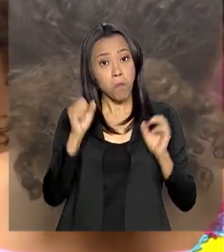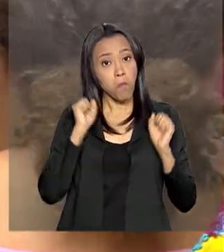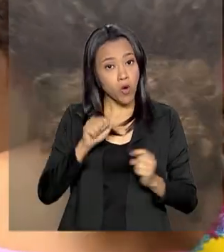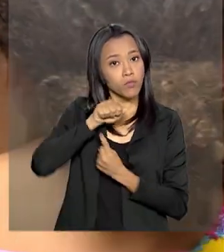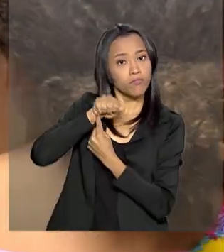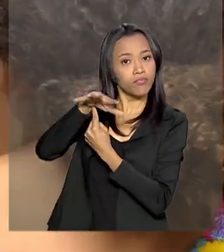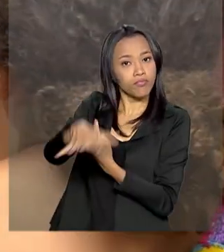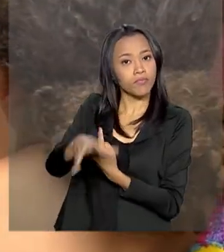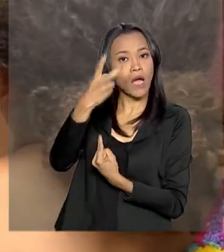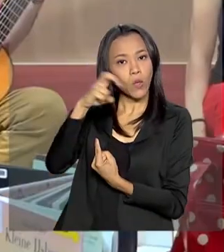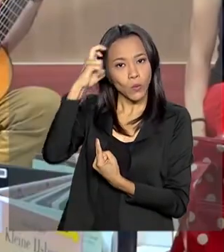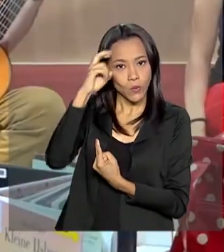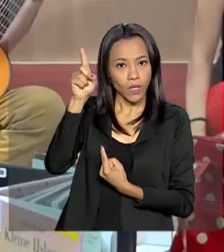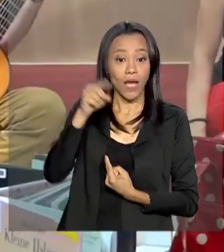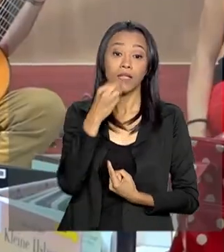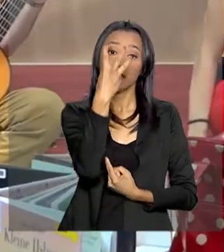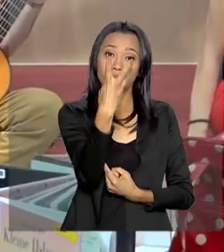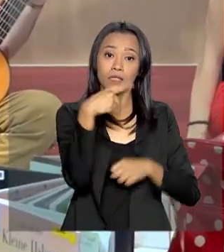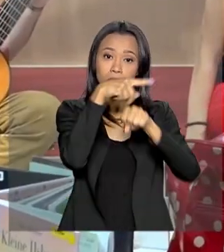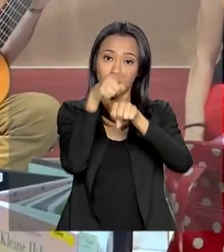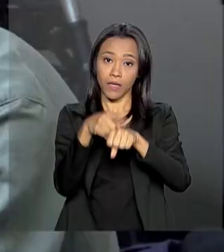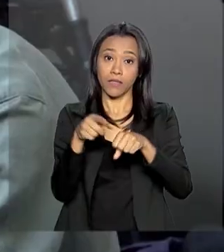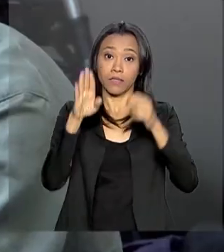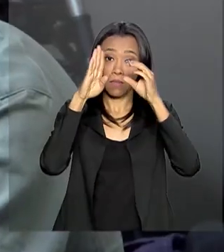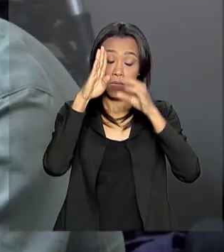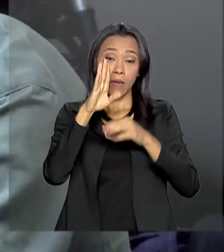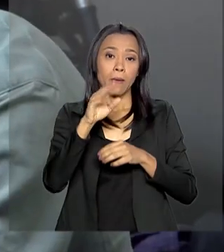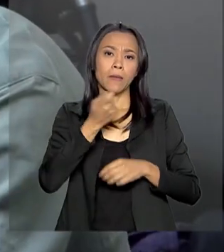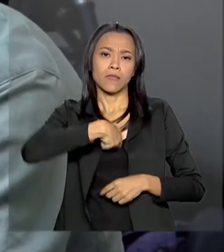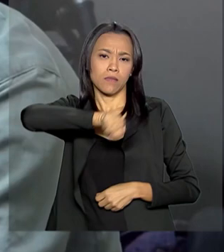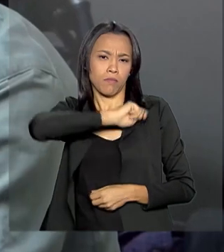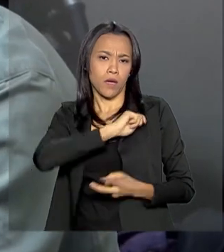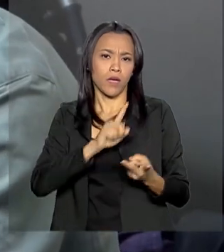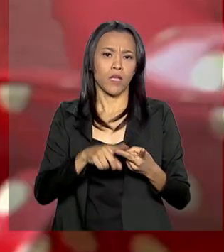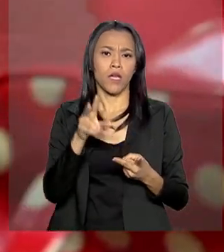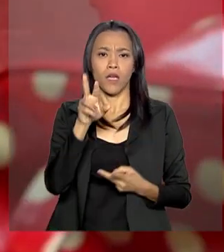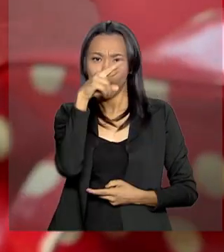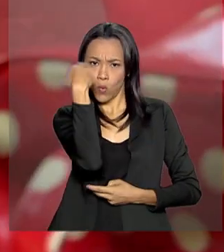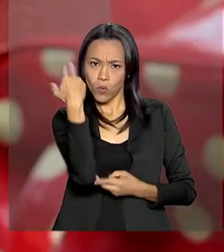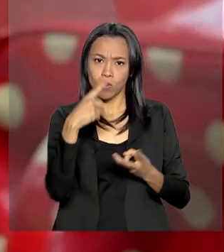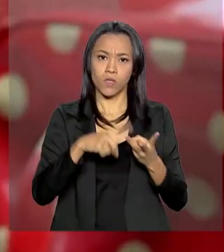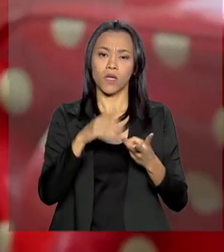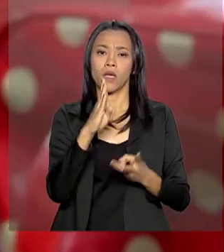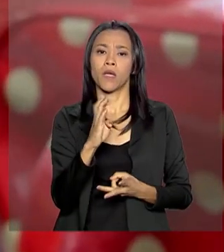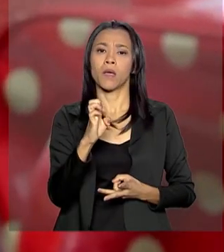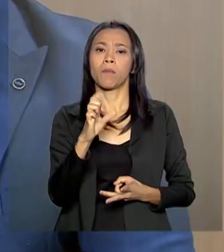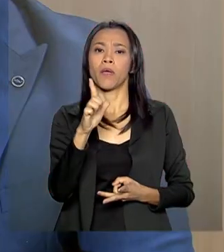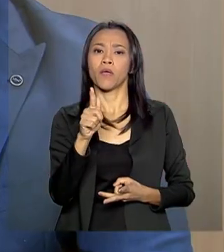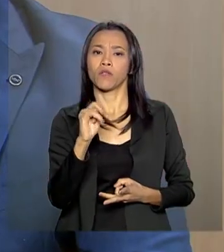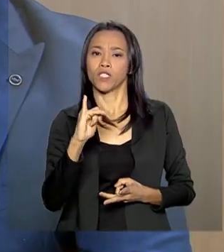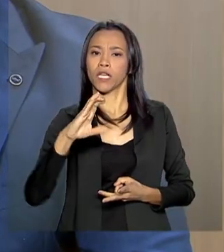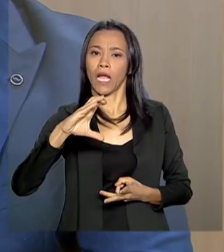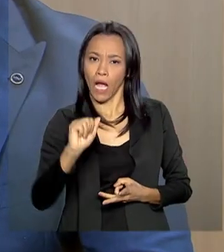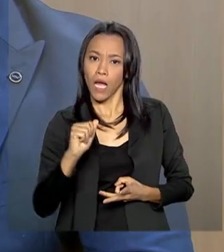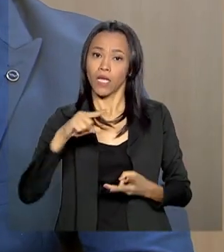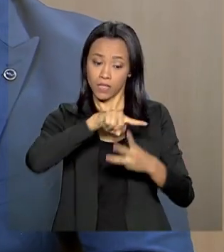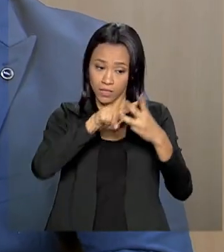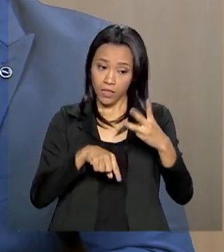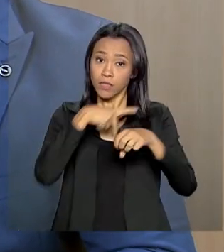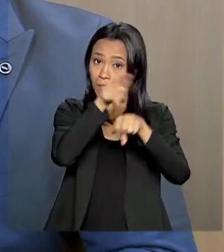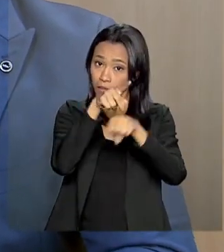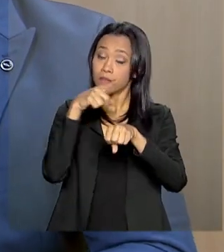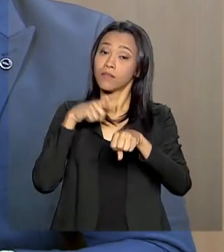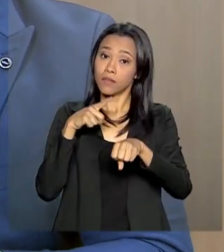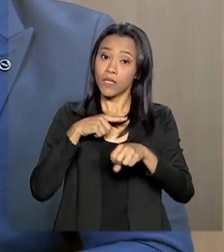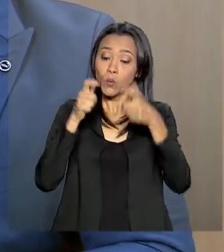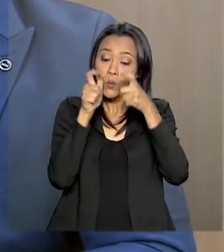Três países da Europa, Bélgica, Espanha e Rússia, também contam com pontos de cultura. Eles exercem dois papéis